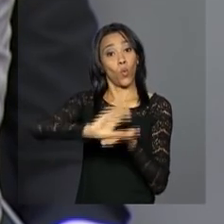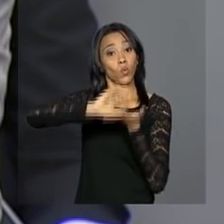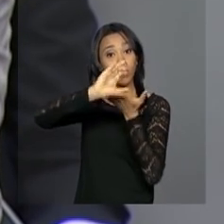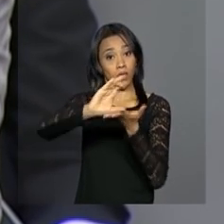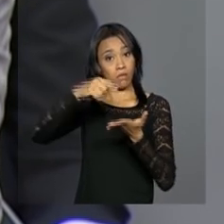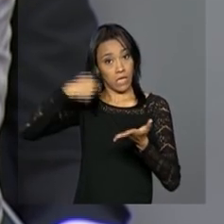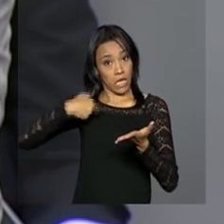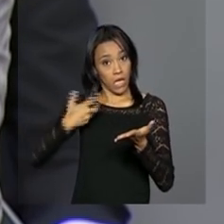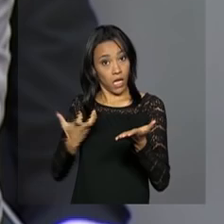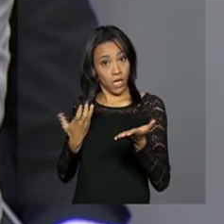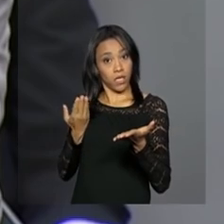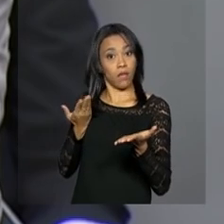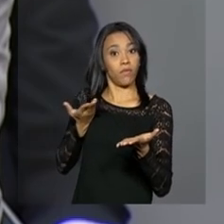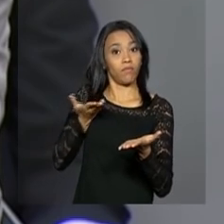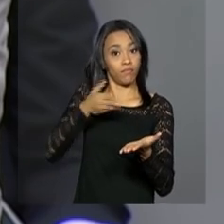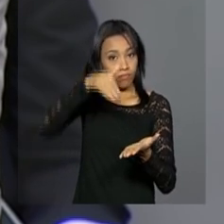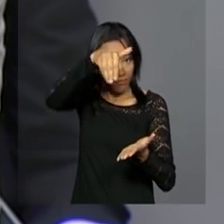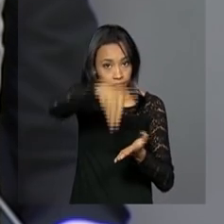submetido,